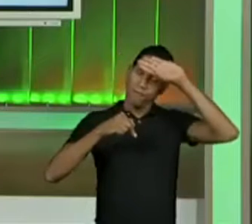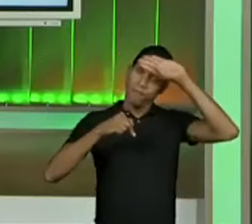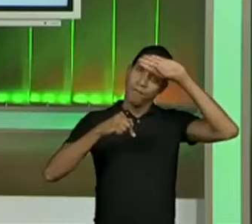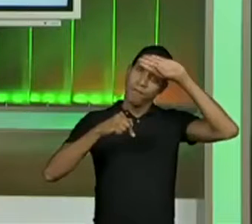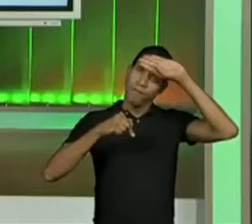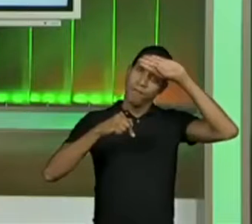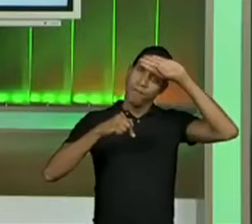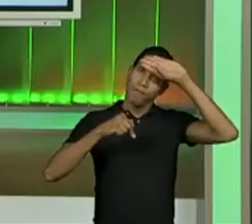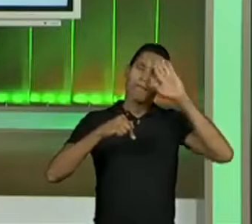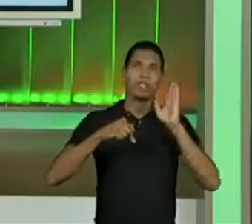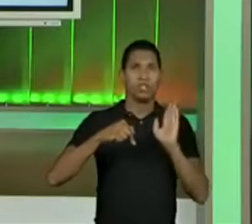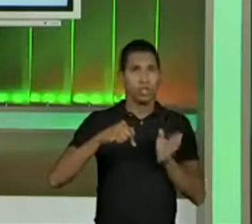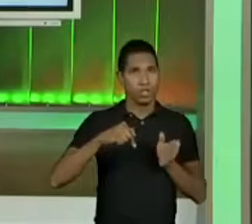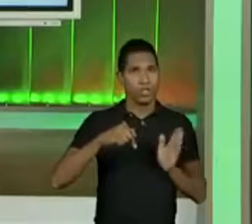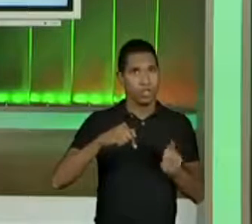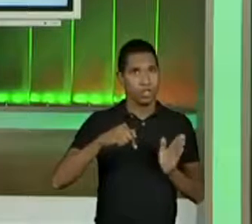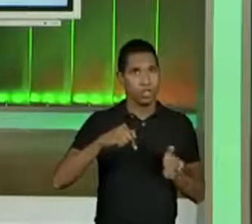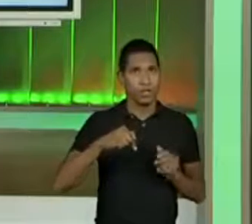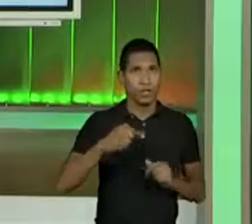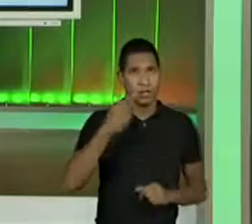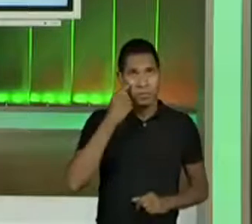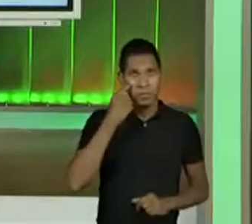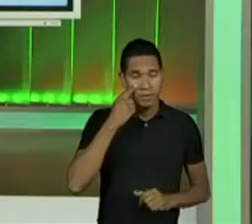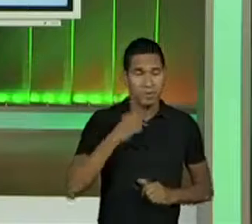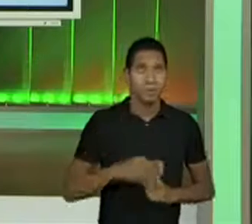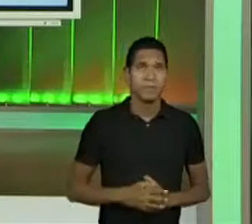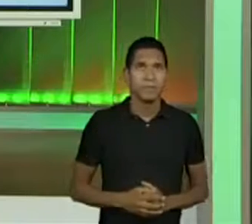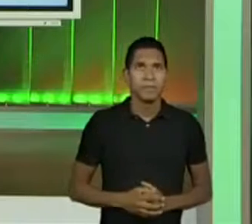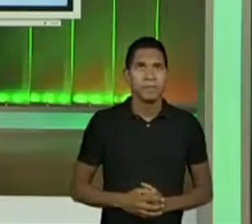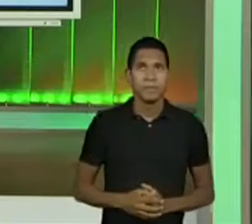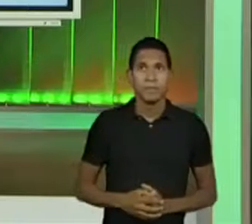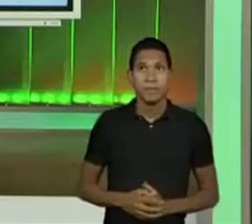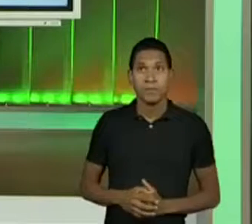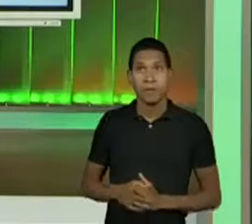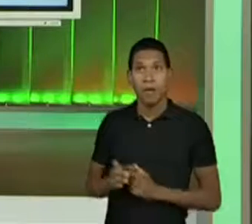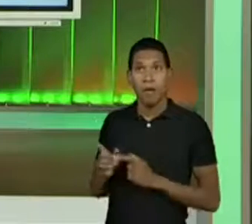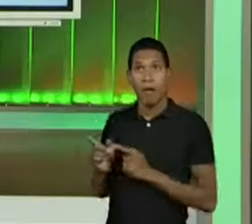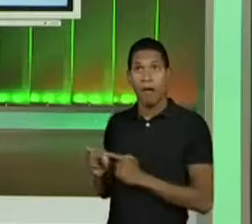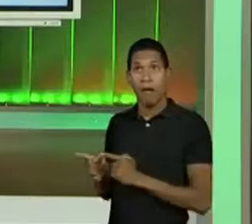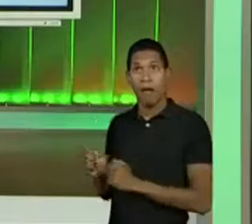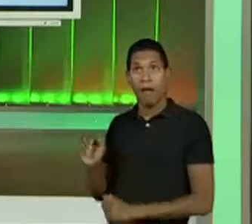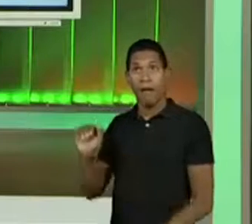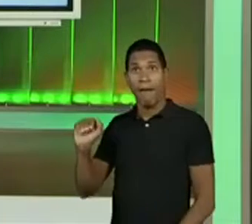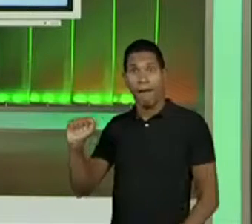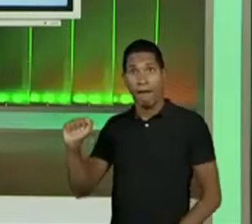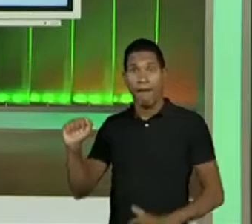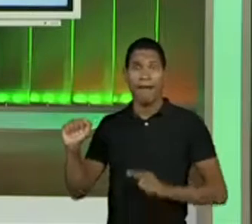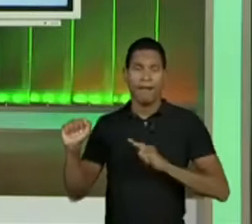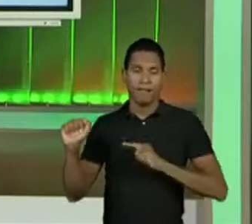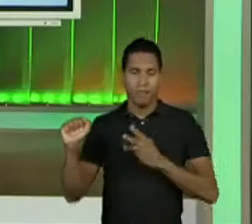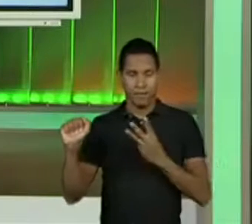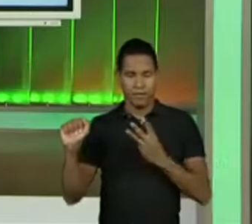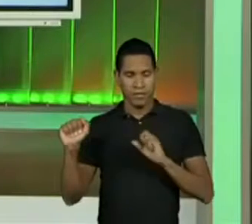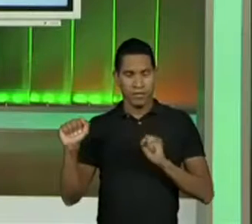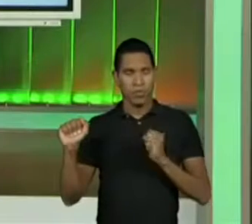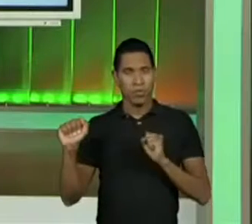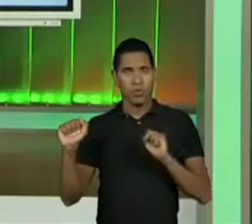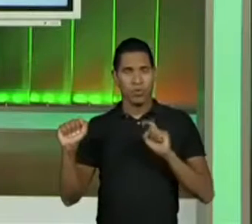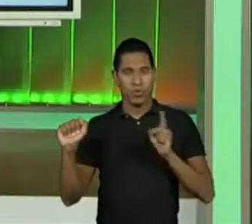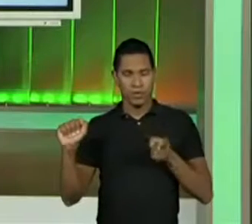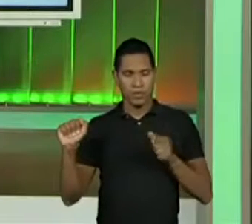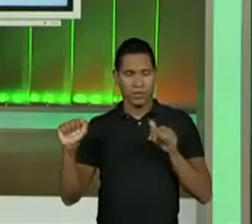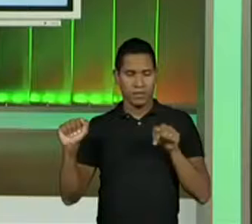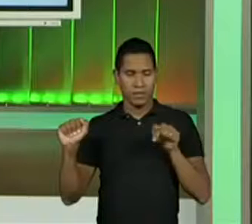febre, não é? Então, olha, vejam. Temos 38,75. Sim, a pessoa está com febre.